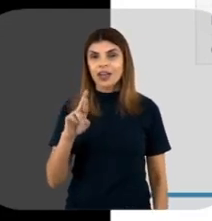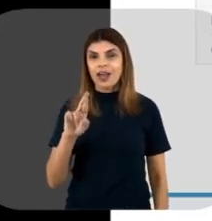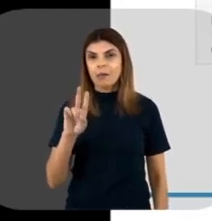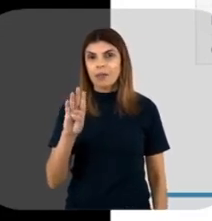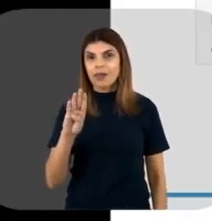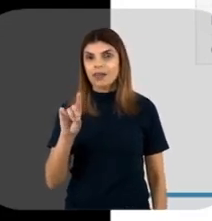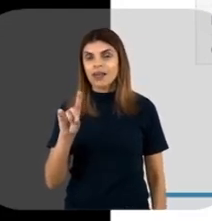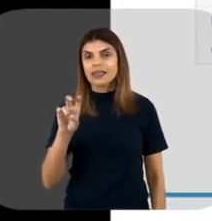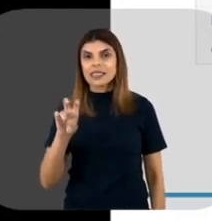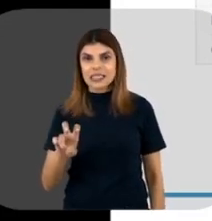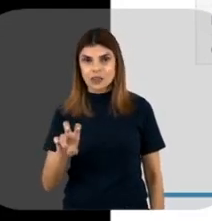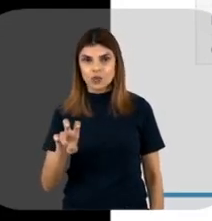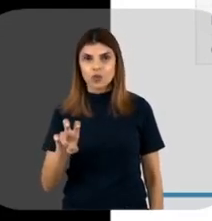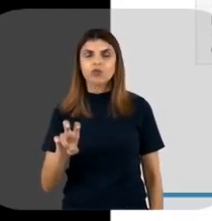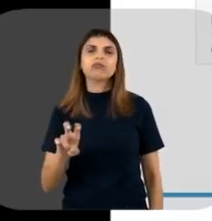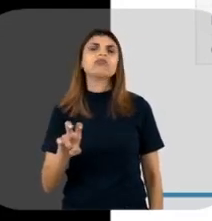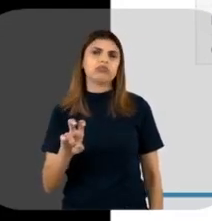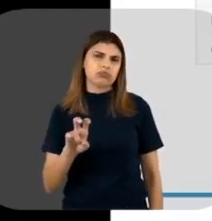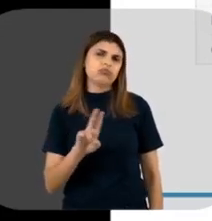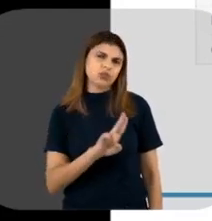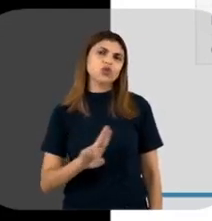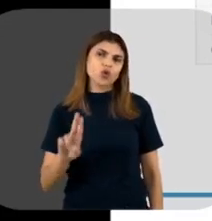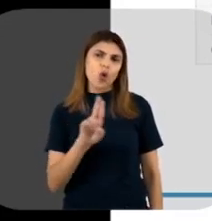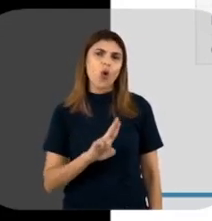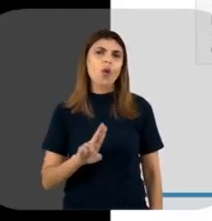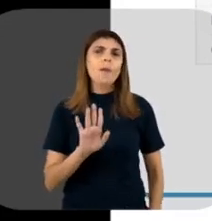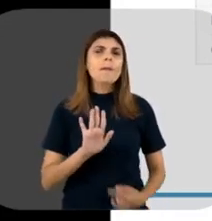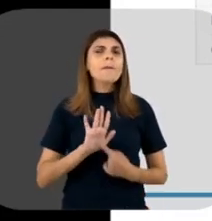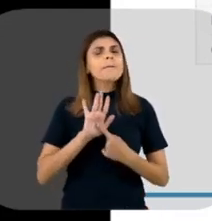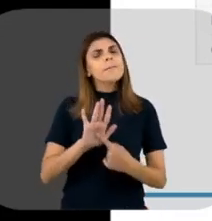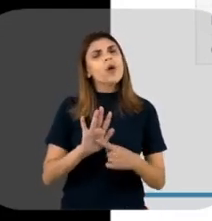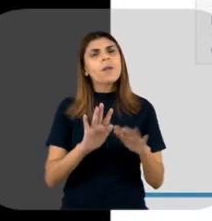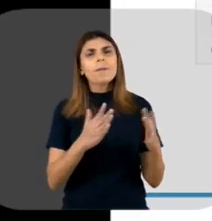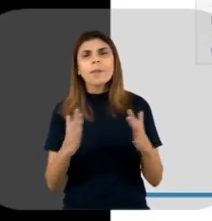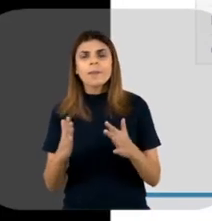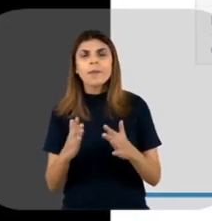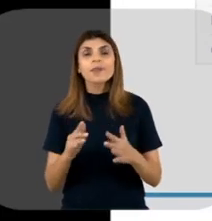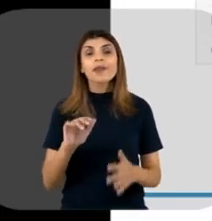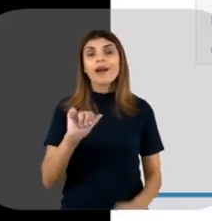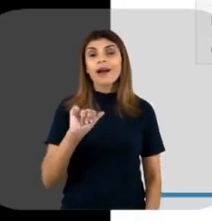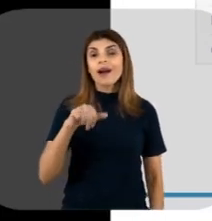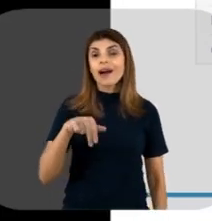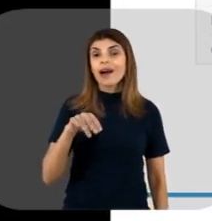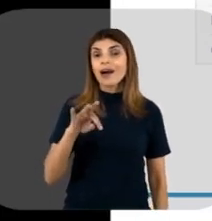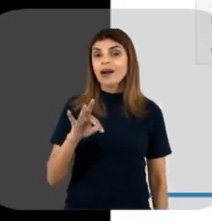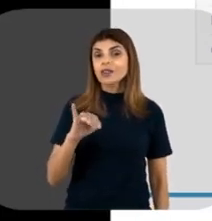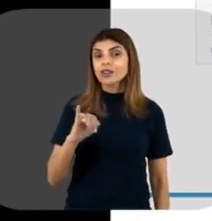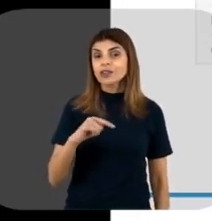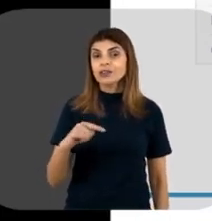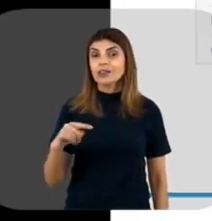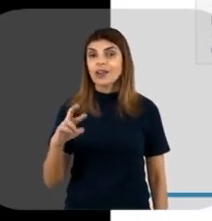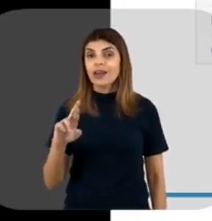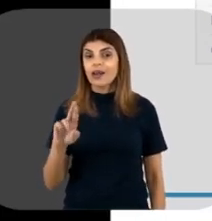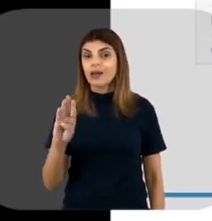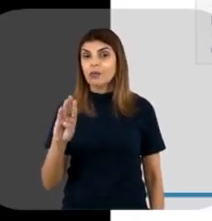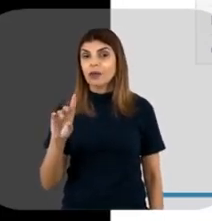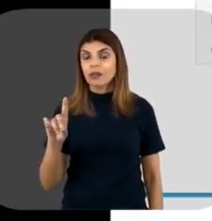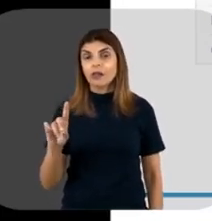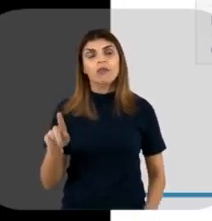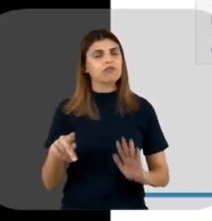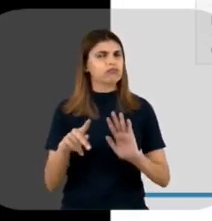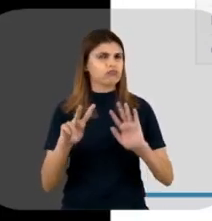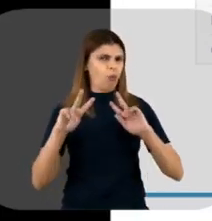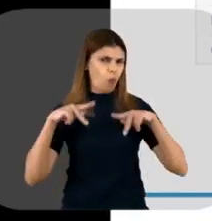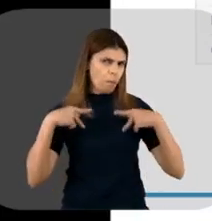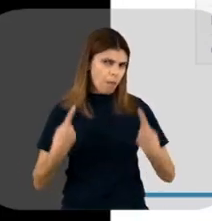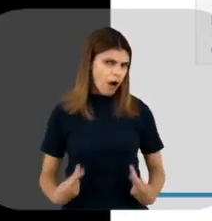frente. Esse é o Casirivimab, né? No caso. Então, só para mostrar para vocês aqui. Esse anti-RBD, ele é para